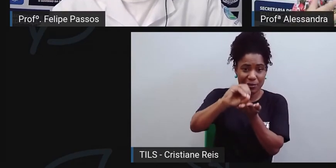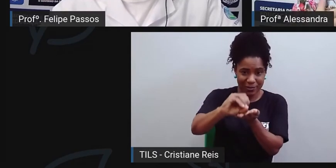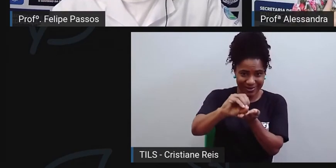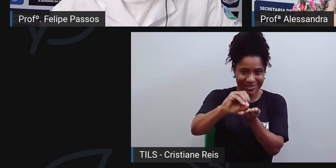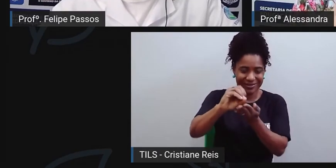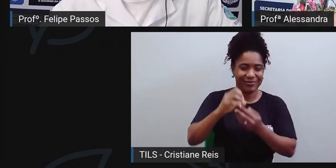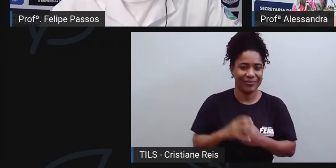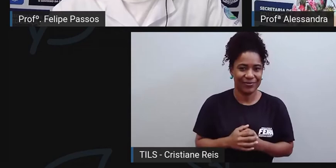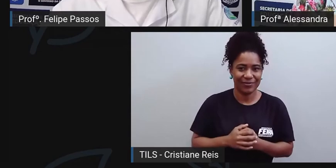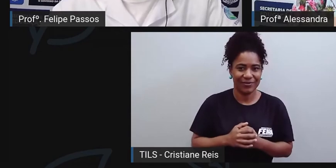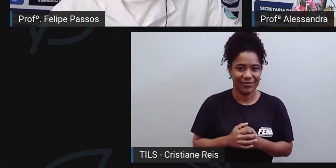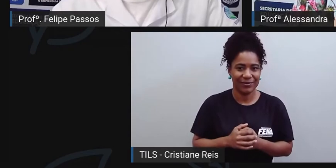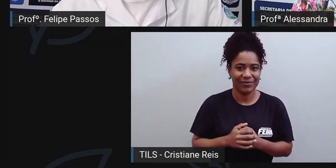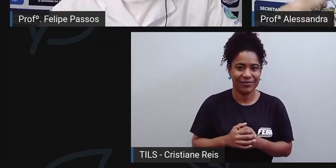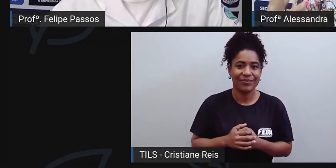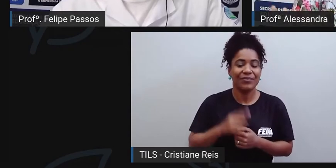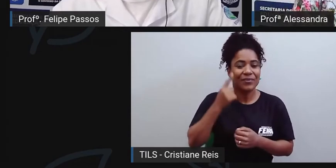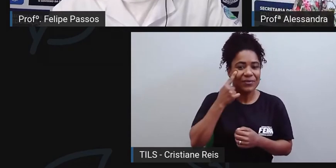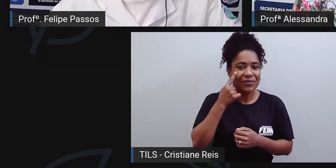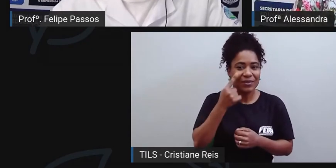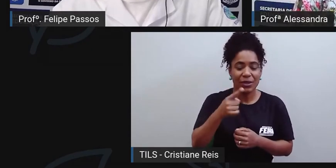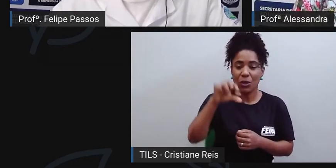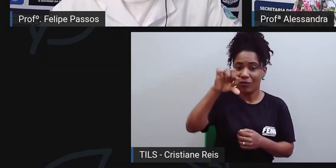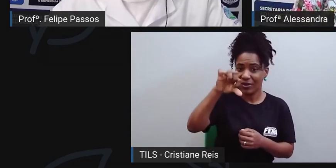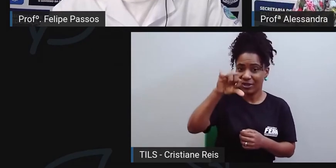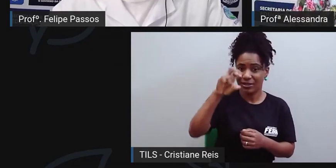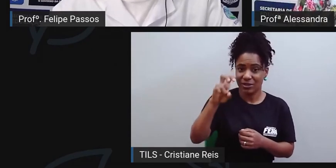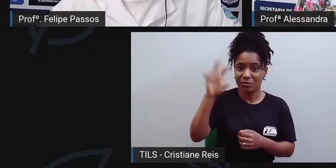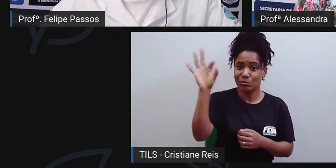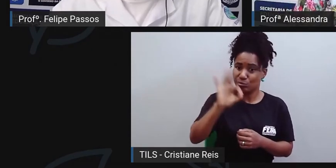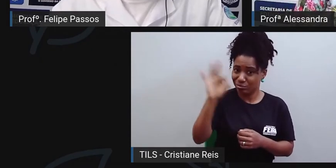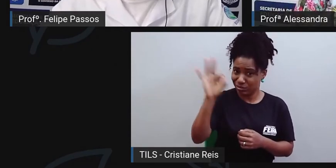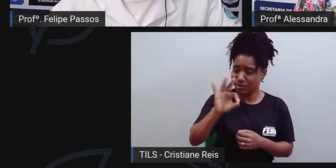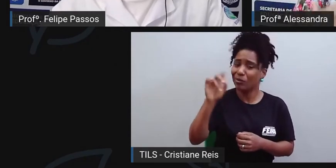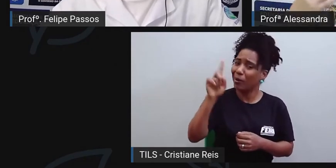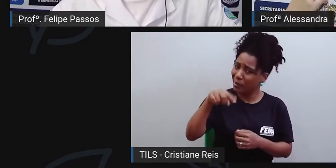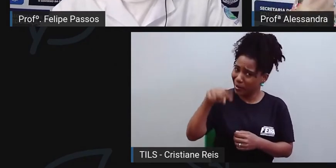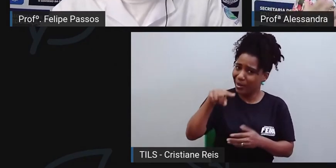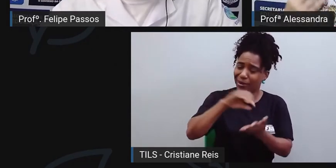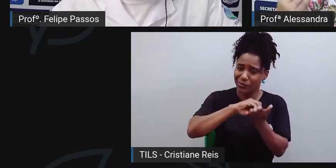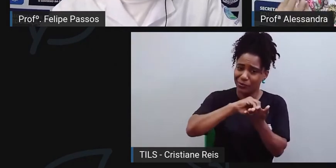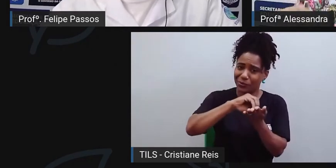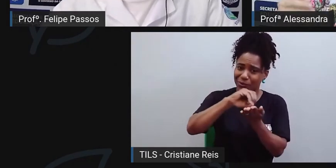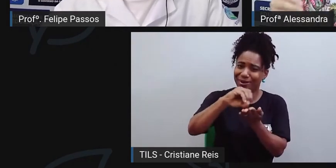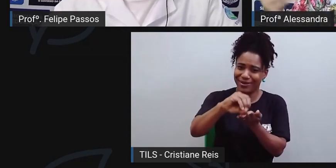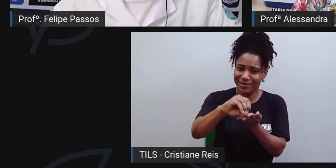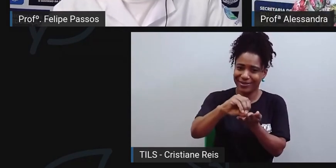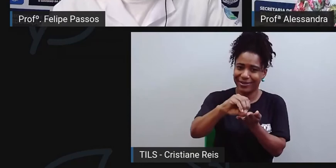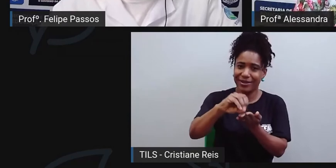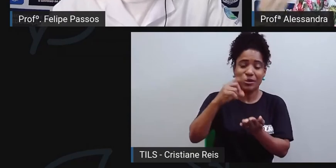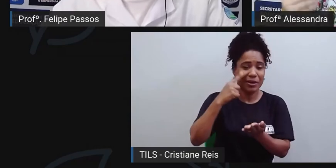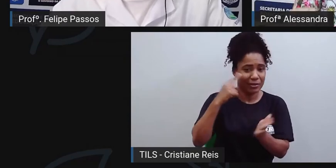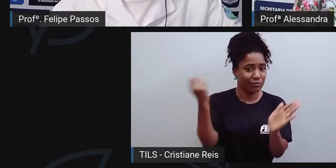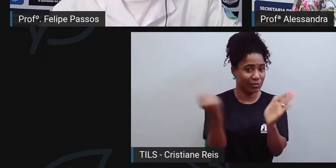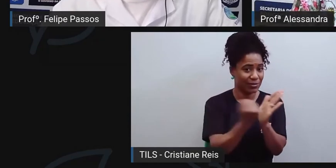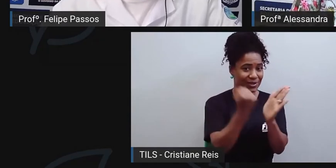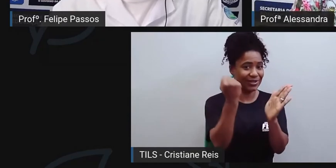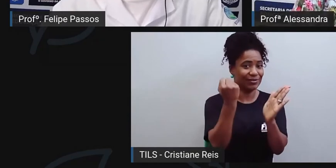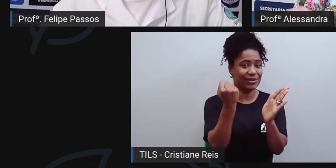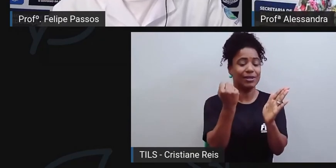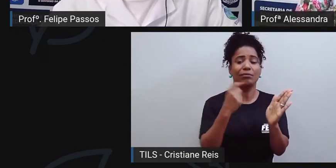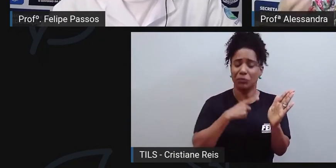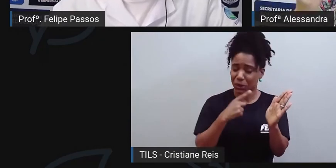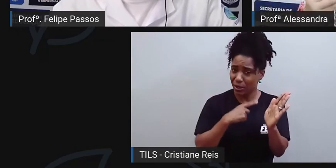provavelmente, eu posso lhe dizer que em 95% dos casos, aquele produtor tem uma certificação, ele está ali